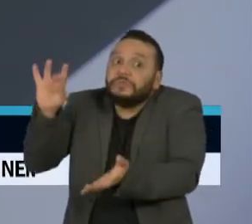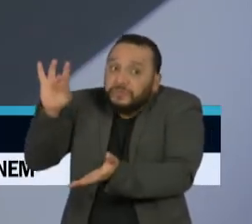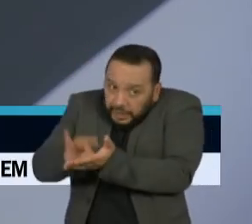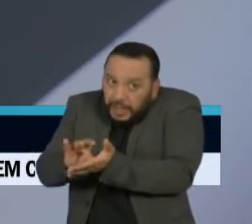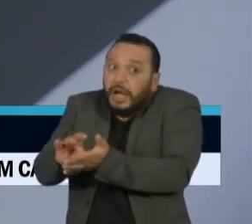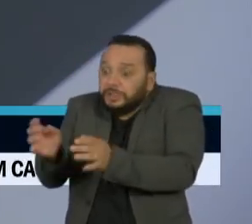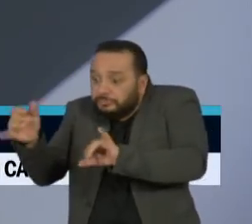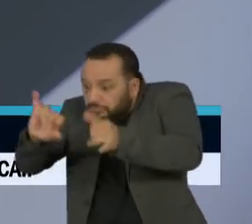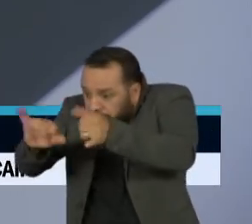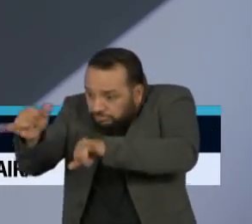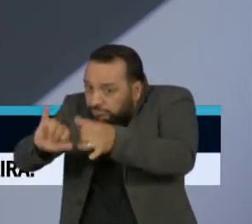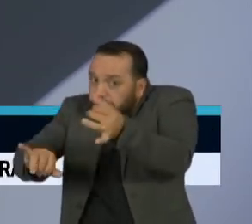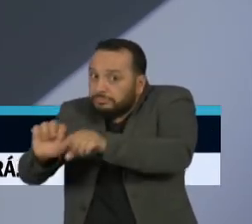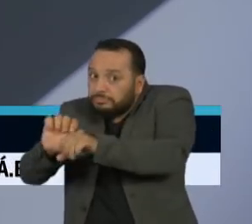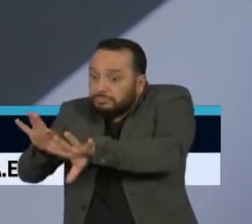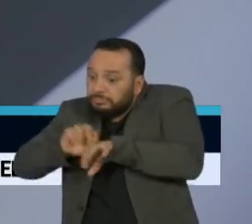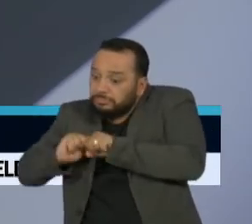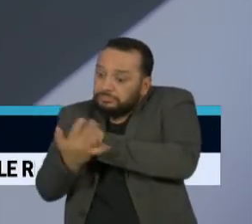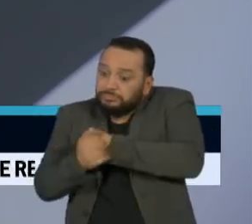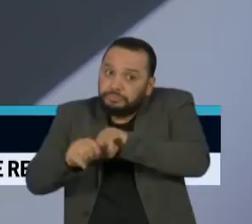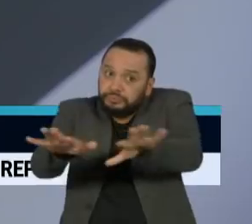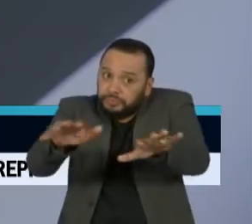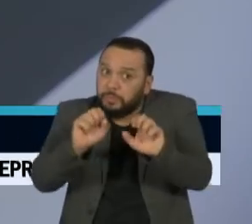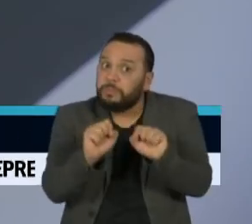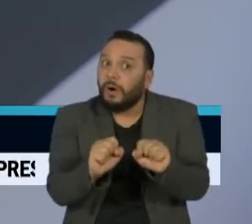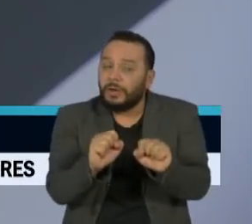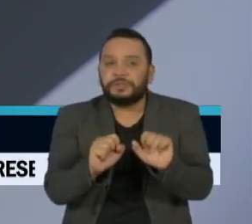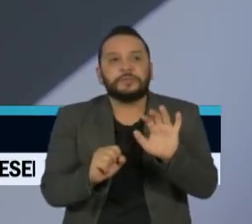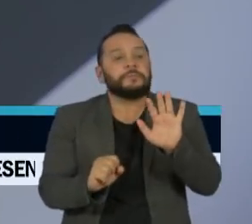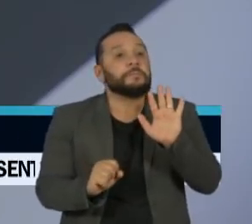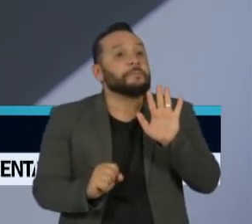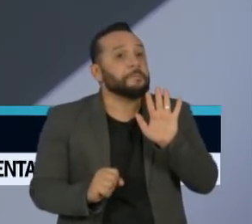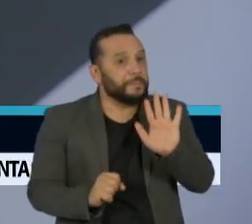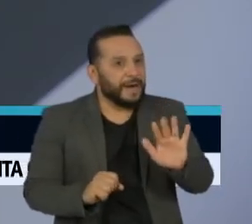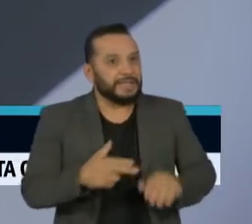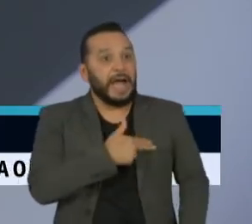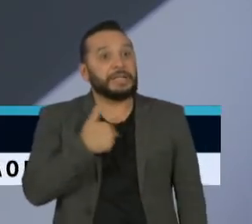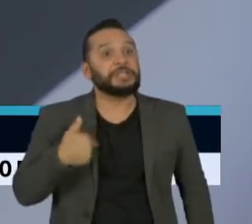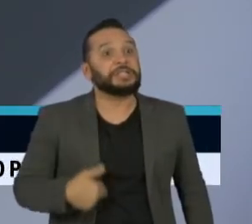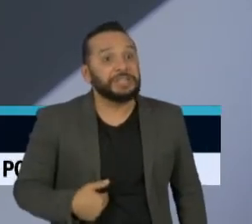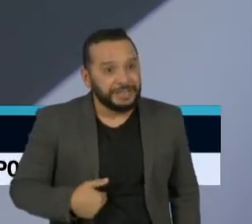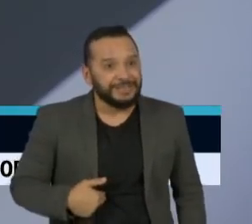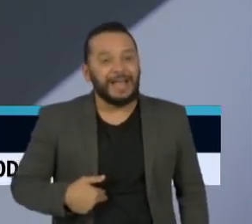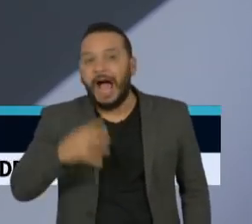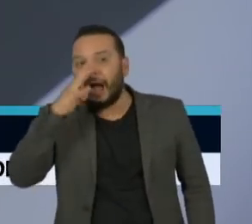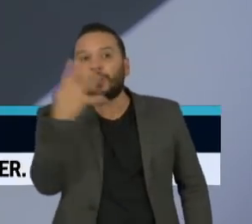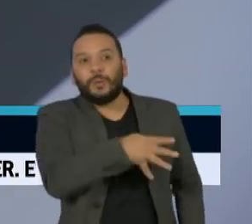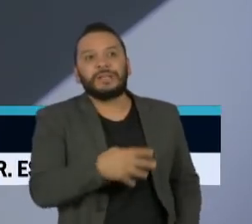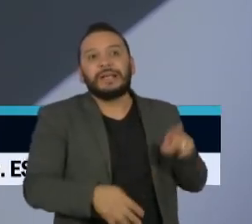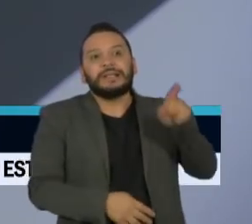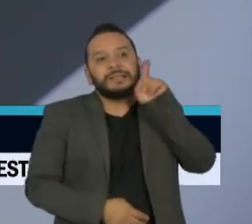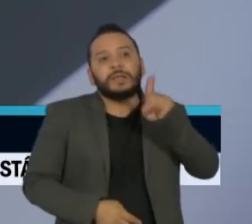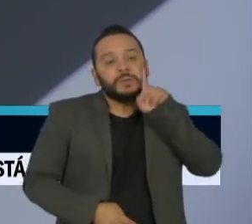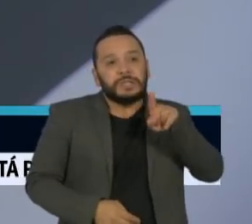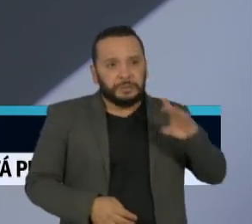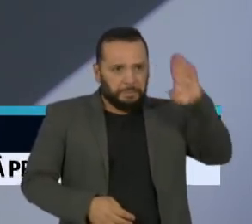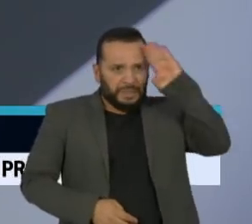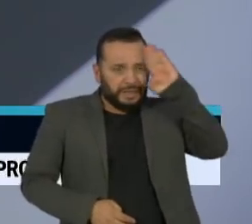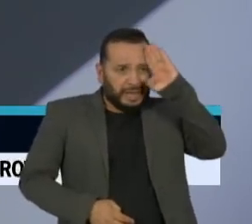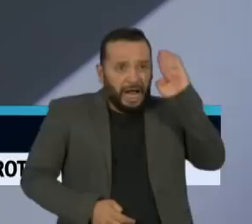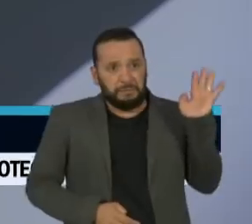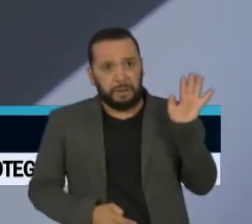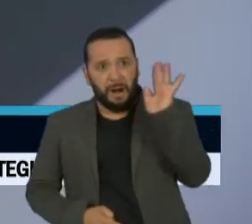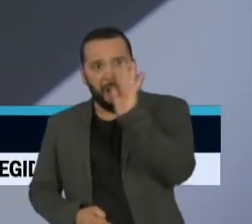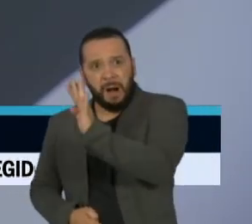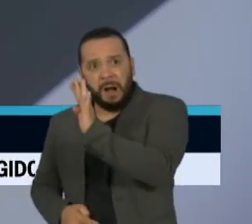Por outro lado, os chineses dizem que, na verdade, militares americanos é que levaram para Wuhan o coronavírus, então você fica nessa